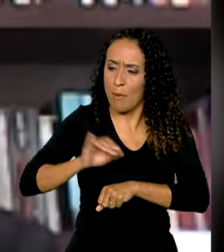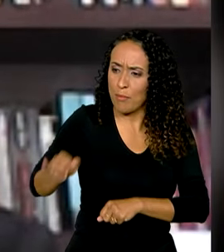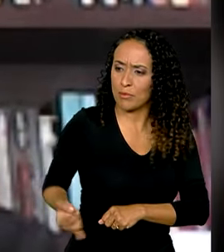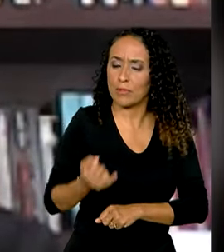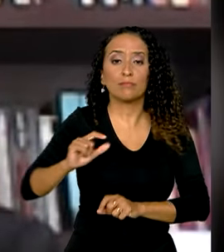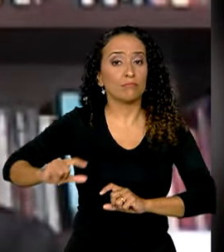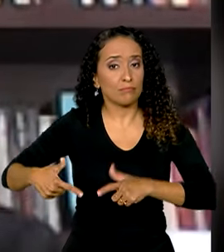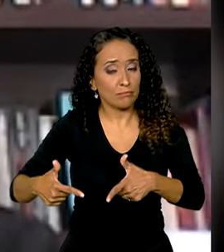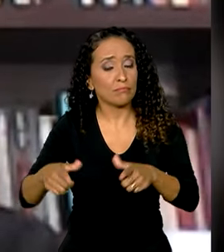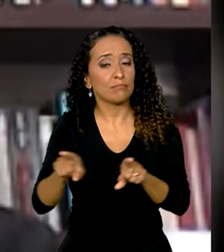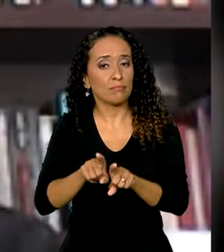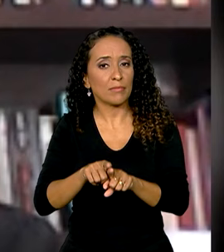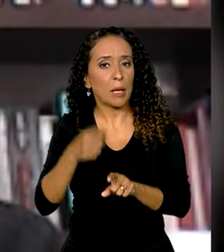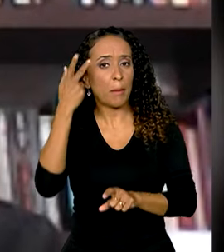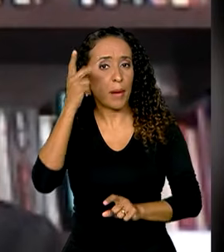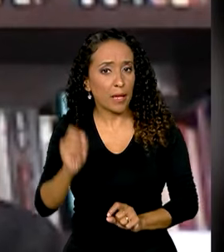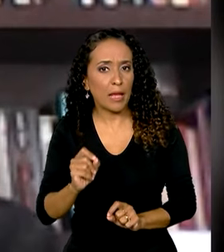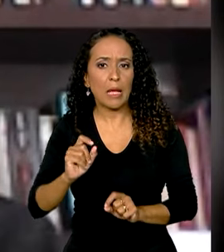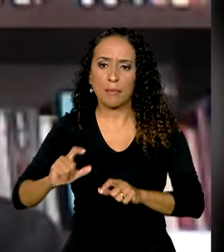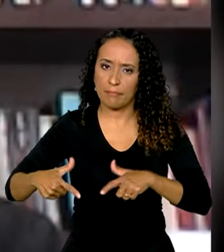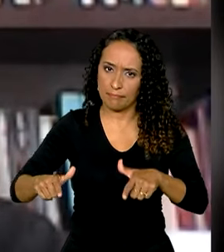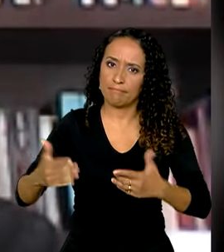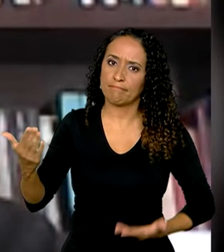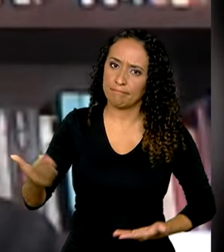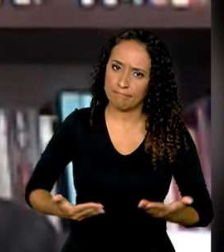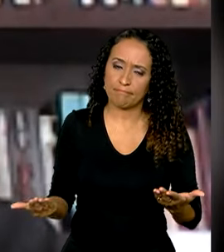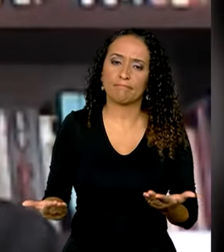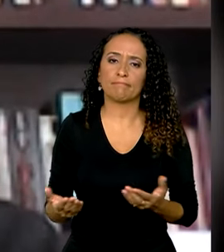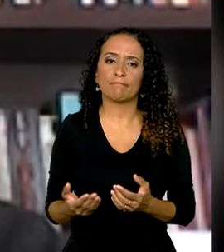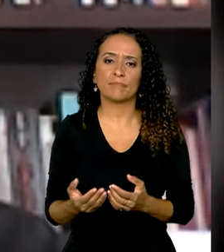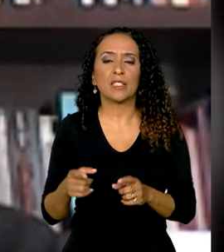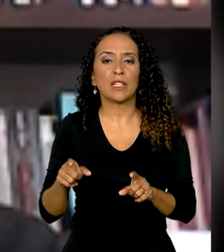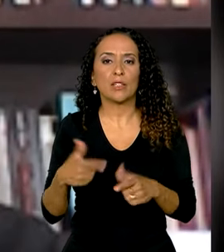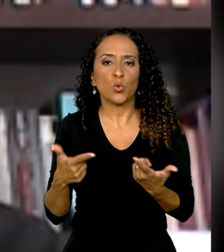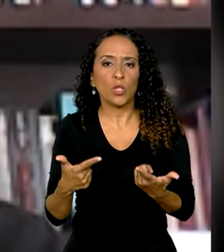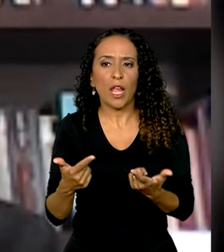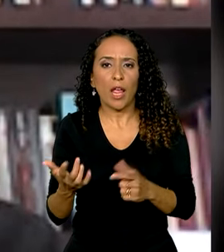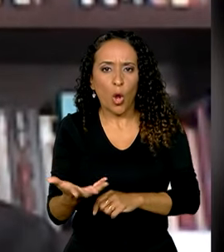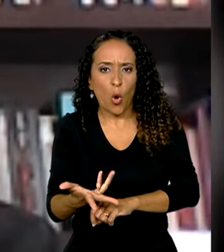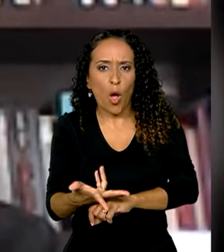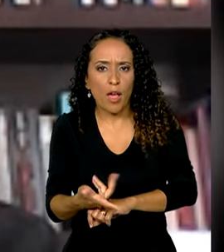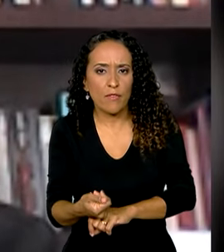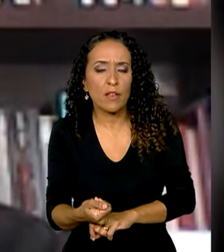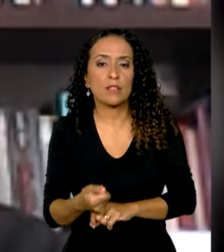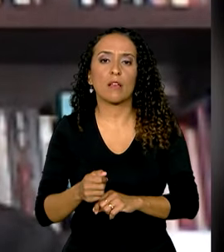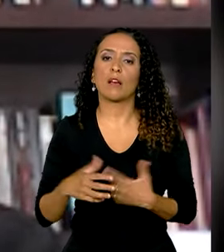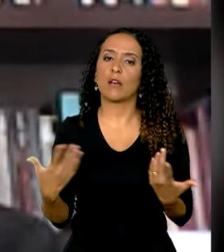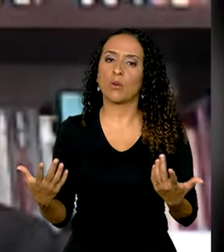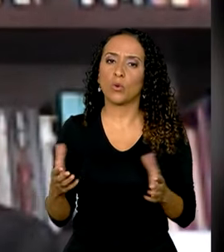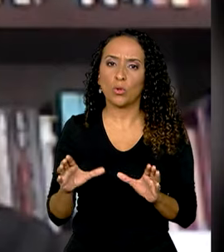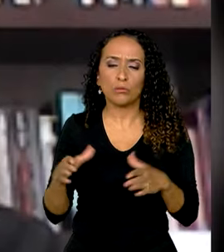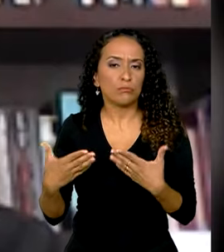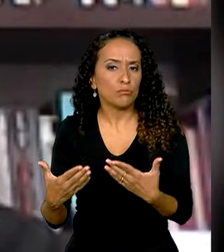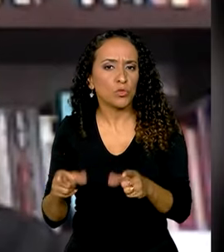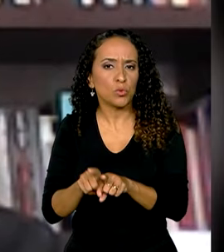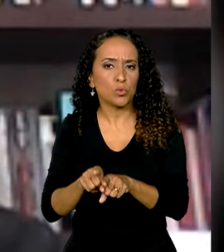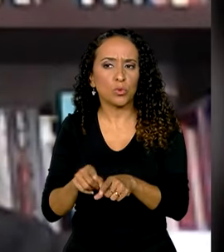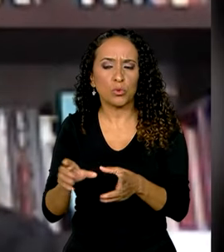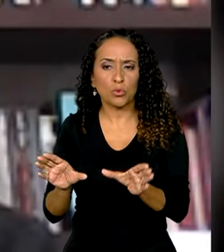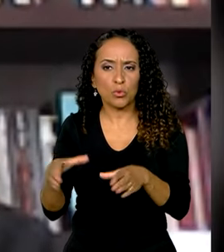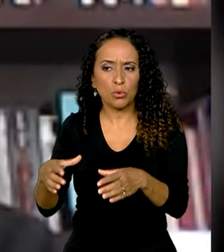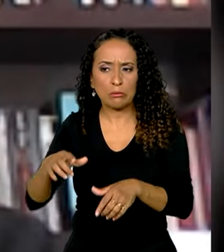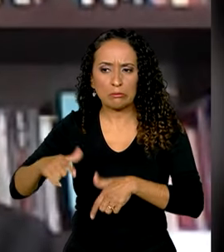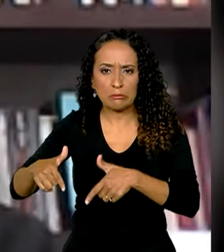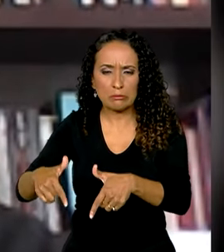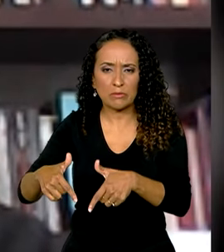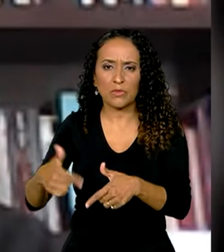justamente para trabalhadores, de certa forma, menos qualificados, e justamente aquele grosso de trabalhadores que